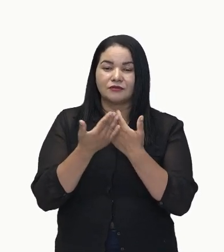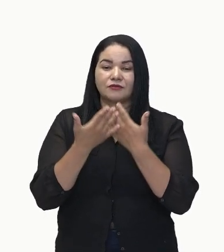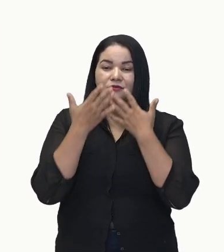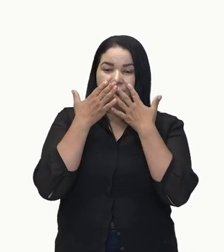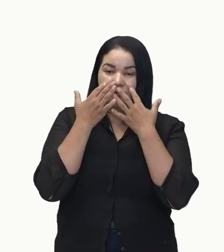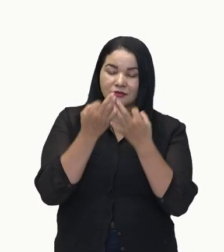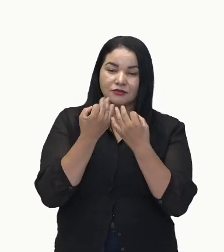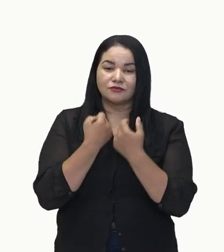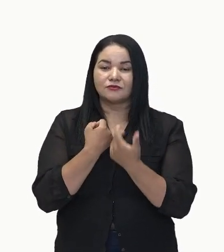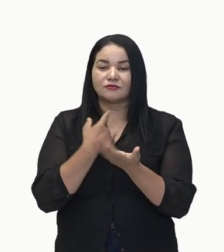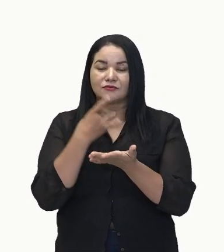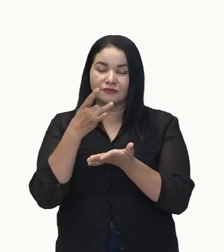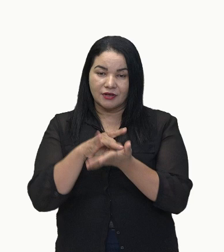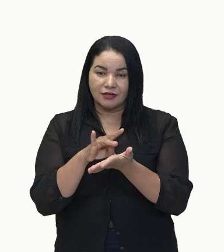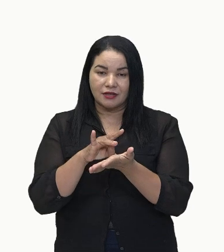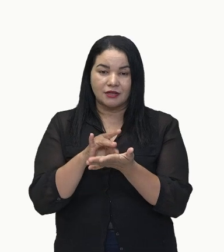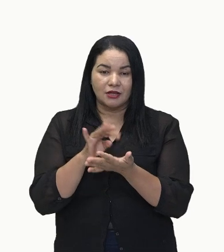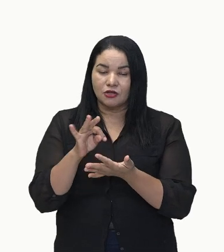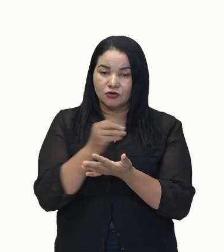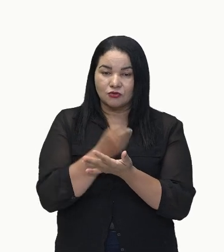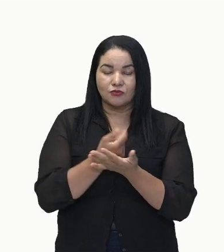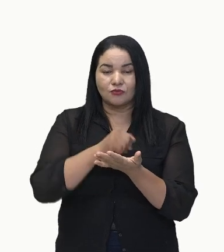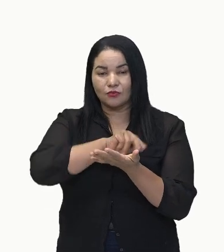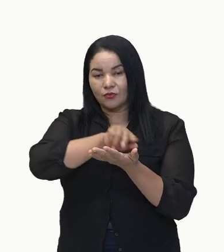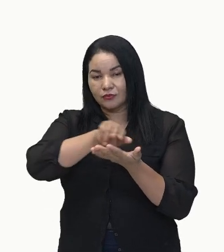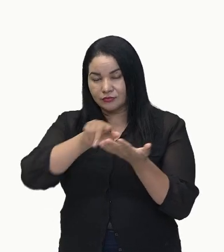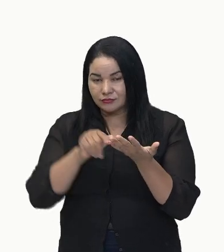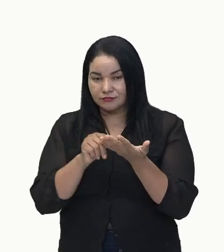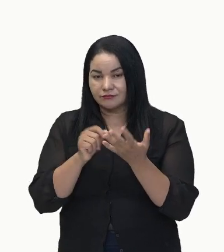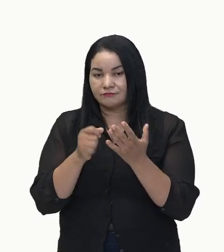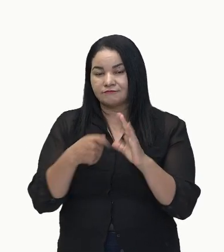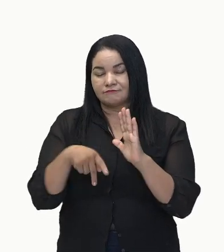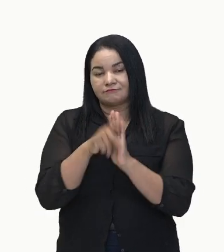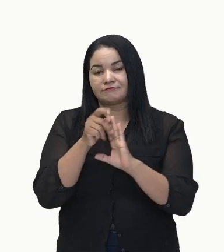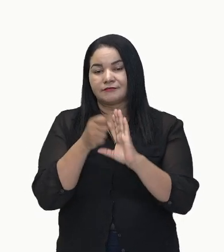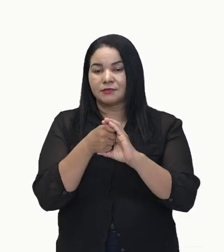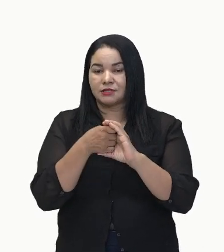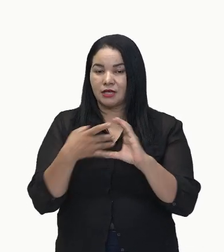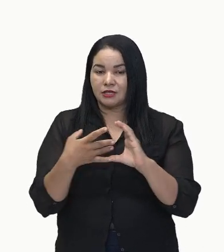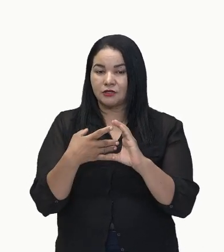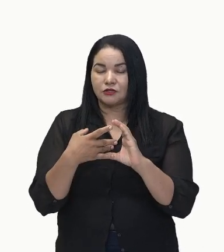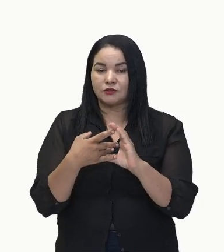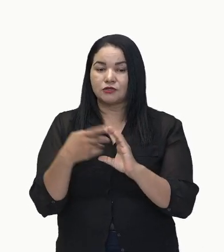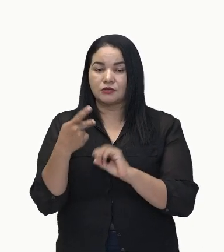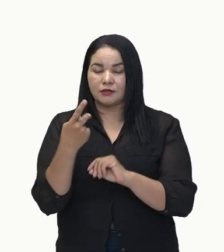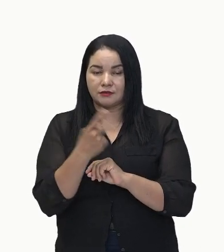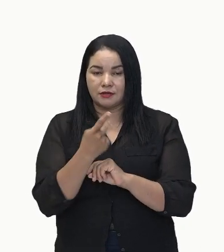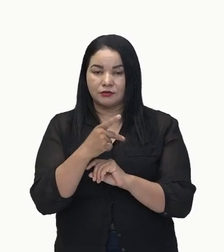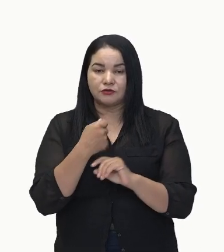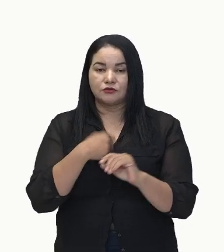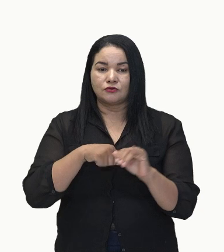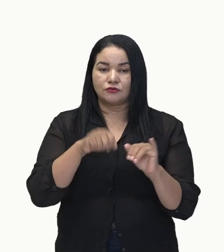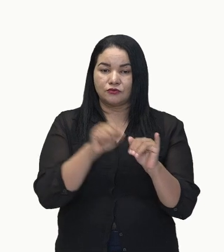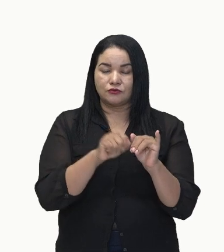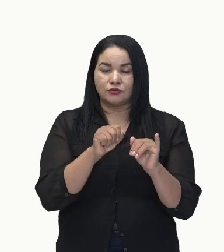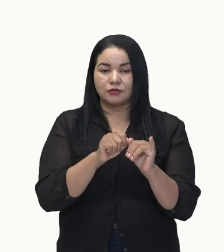característica, não é? Tudo qualidade. É o que diz aqui, ó. É o que diz aqui no